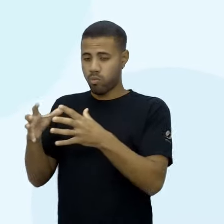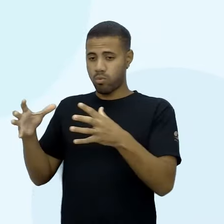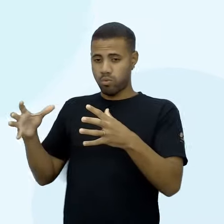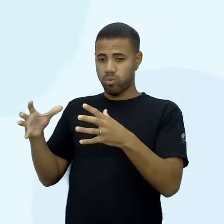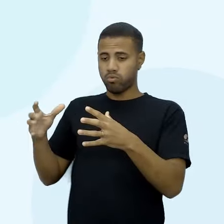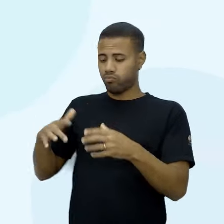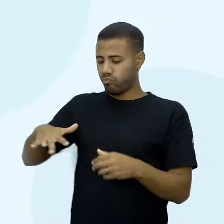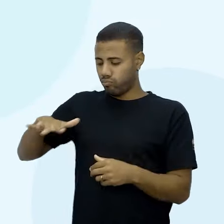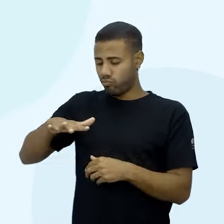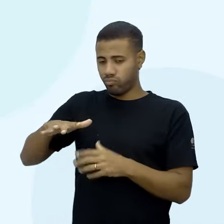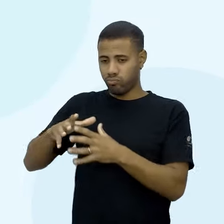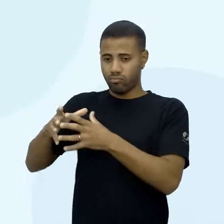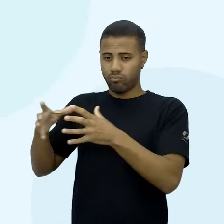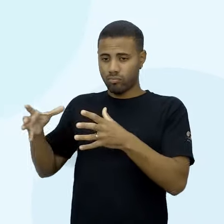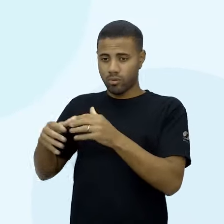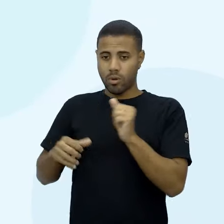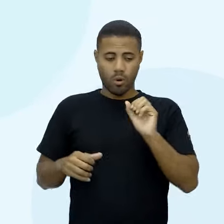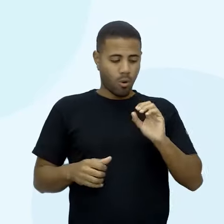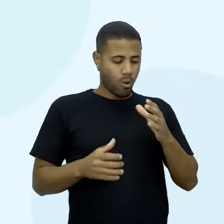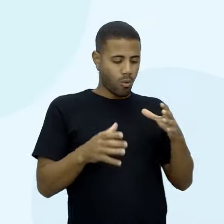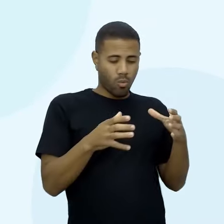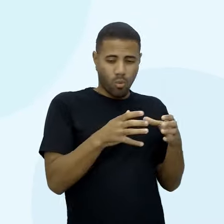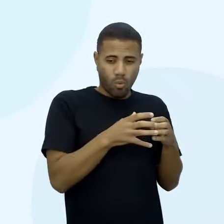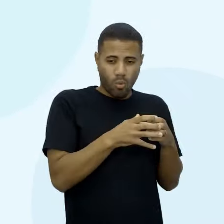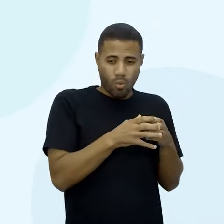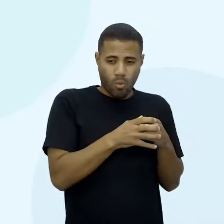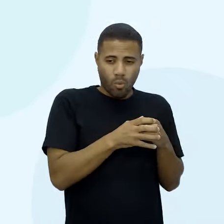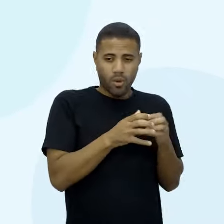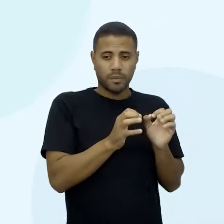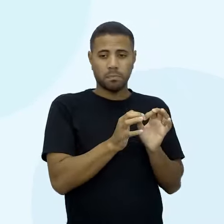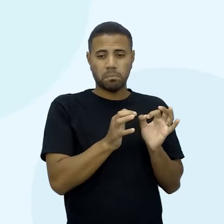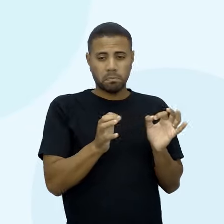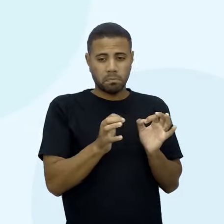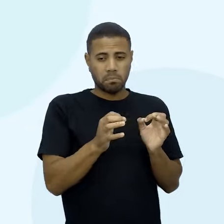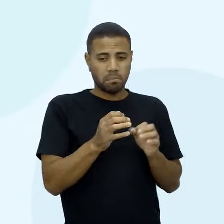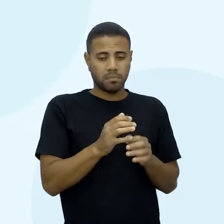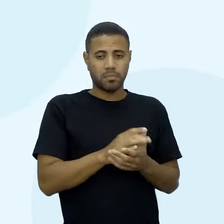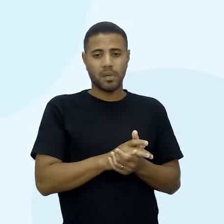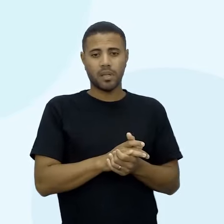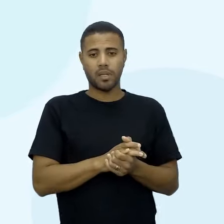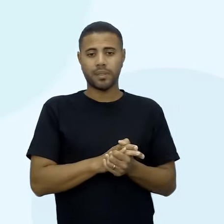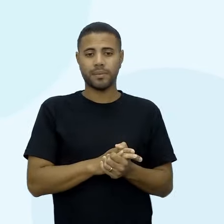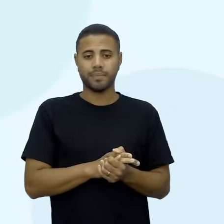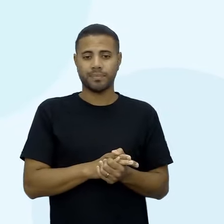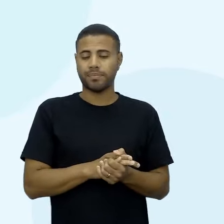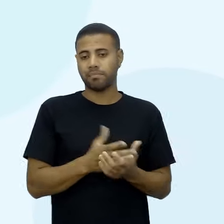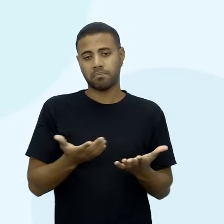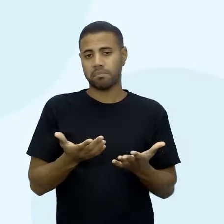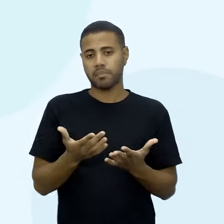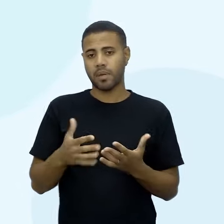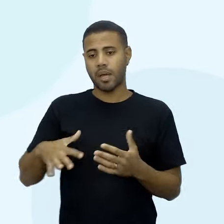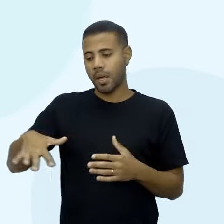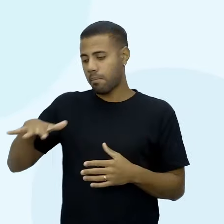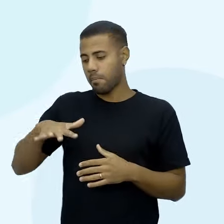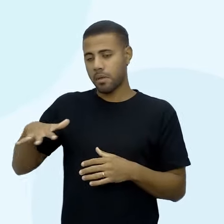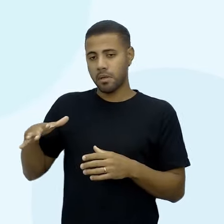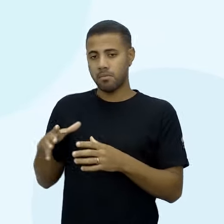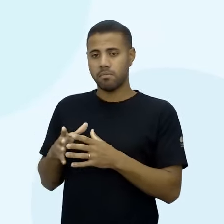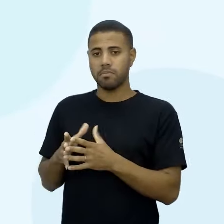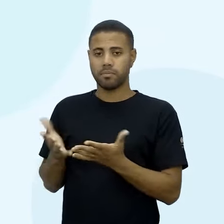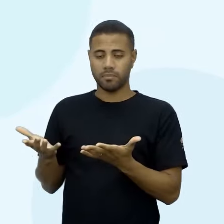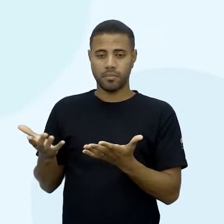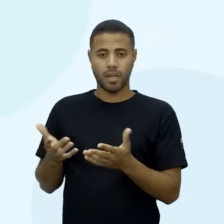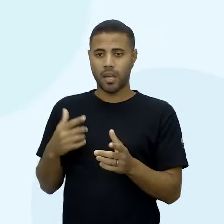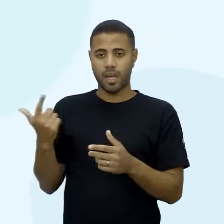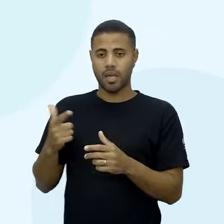desconhecida, né? Que fique bem claro essa situação aí. Ah, eu tenho uma amostra de uma população pequena. Tá. Não, não tem a